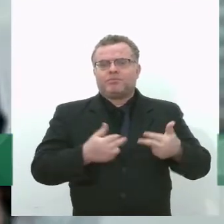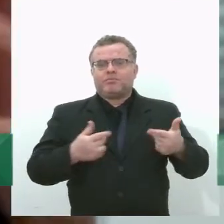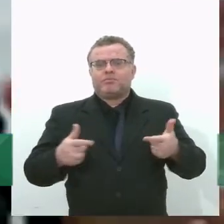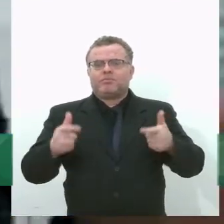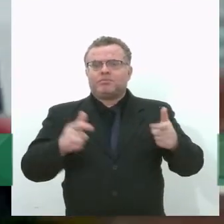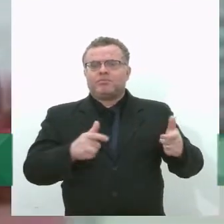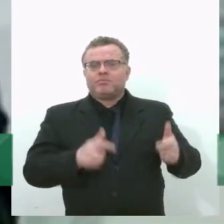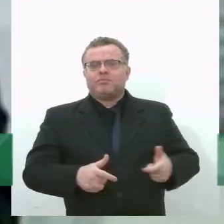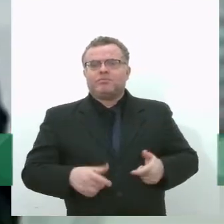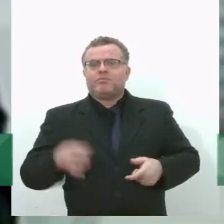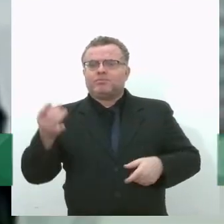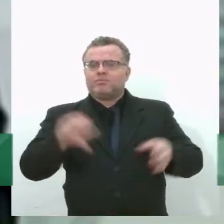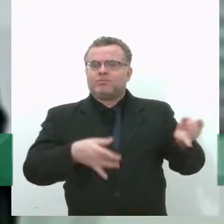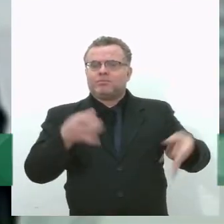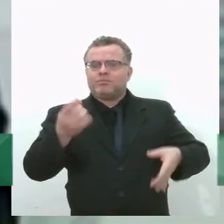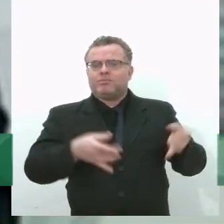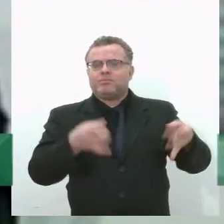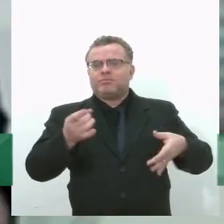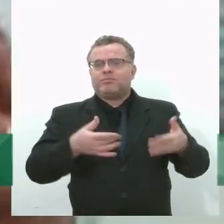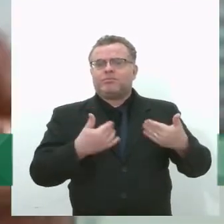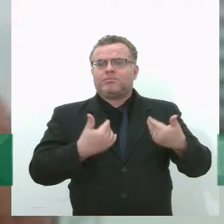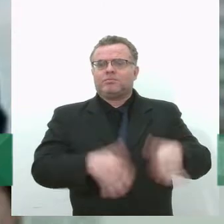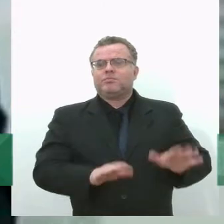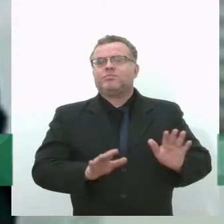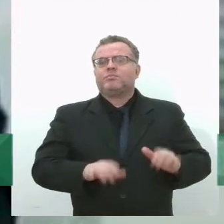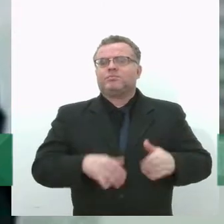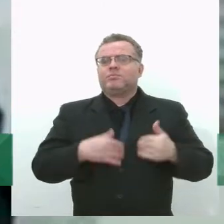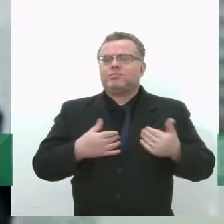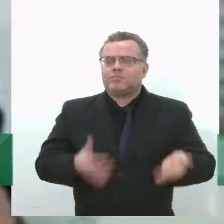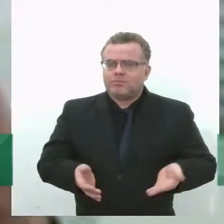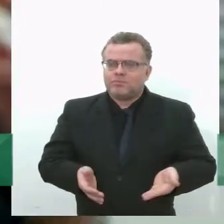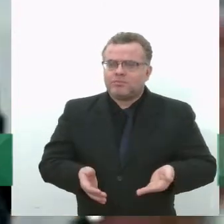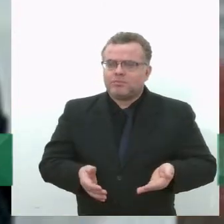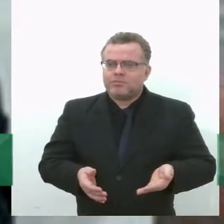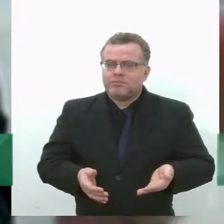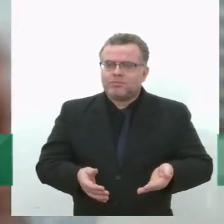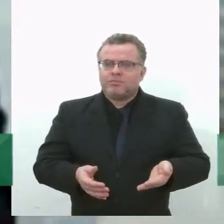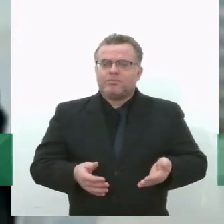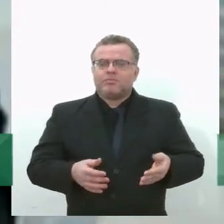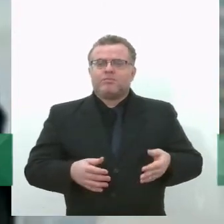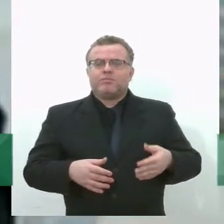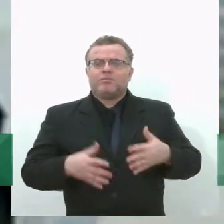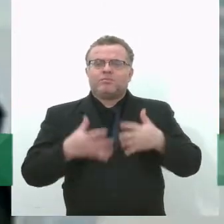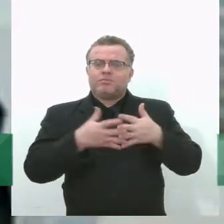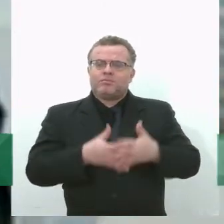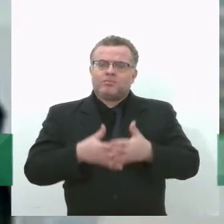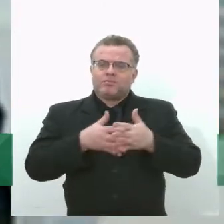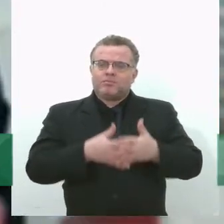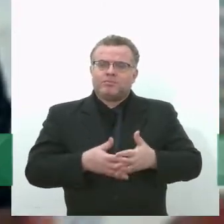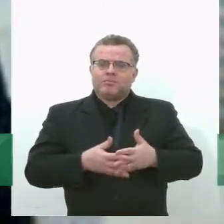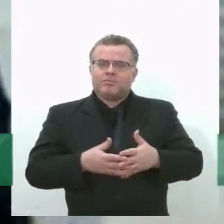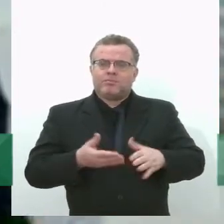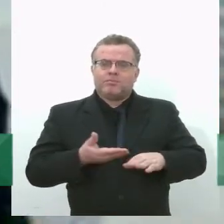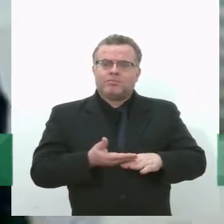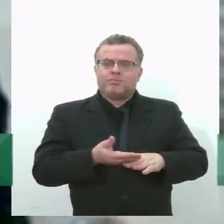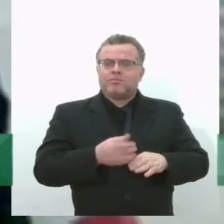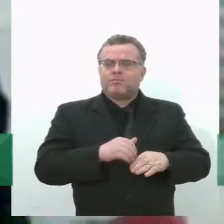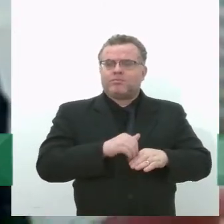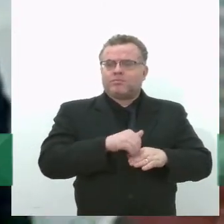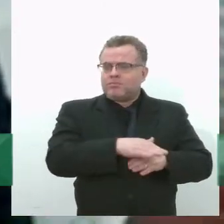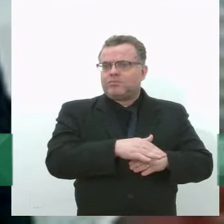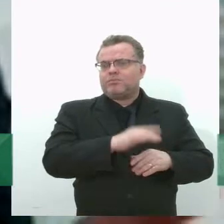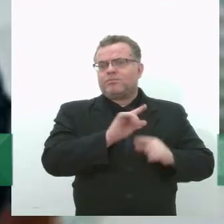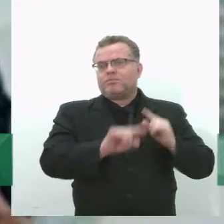o resíduo é disposto, né? Com os caminhos coletores, expõe lá o resíduo. Esse resíduo é transportado